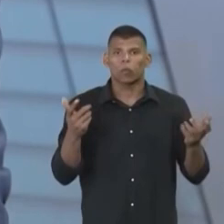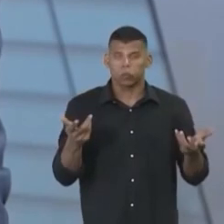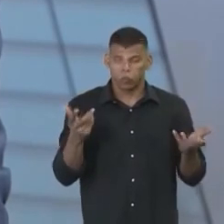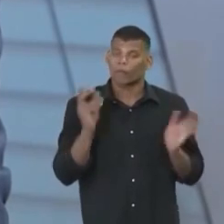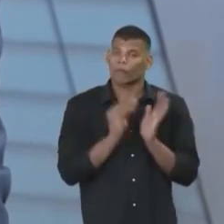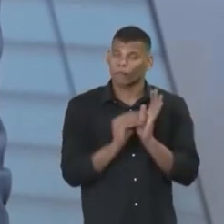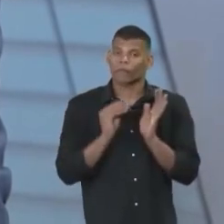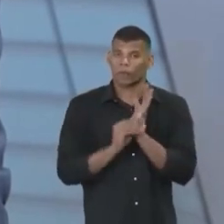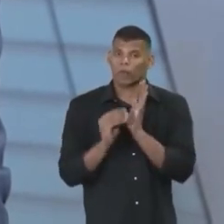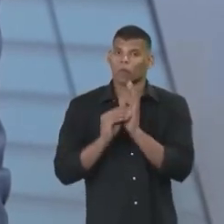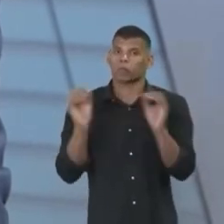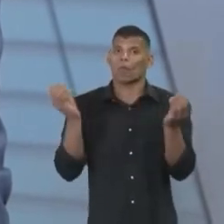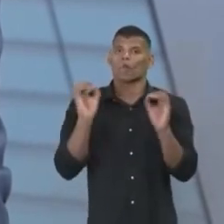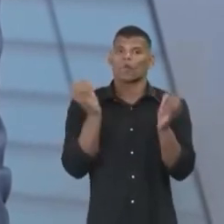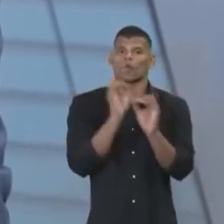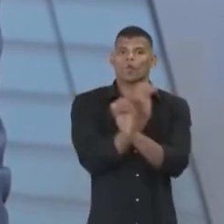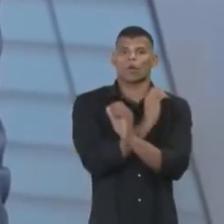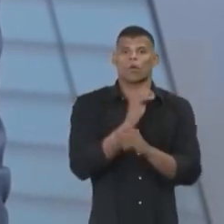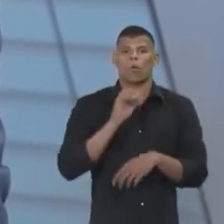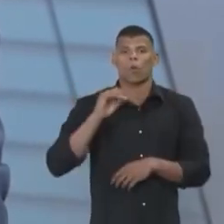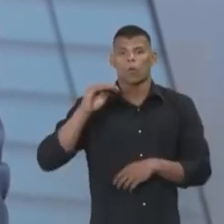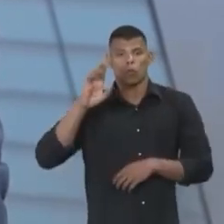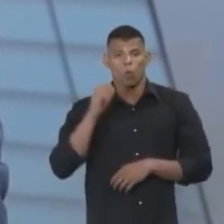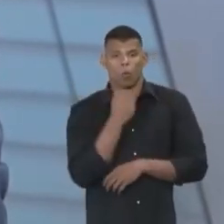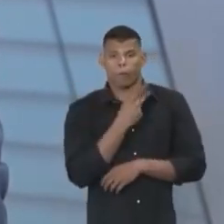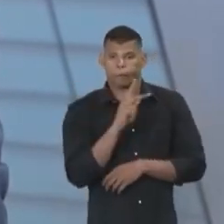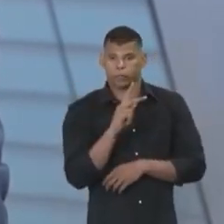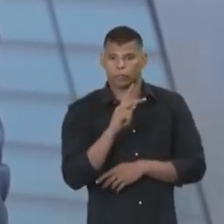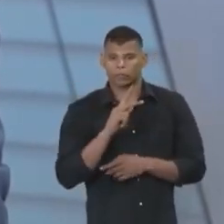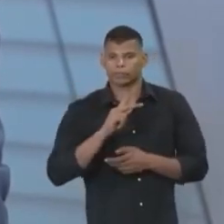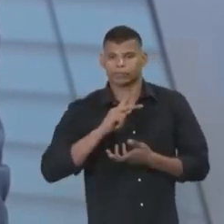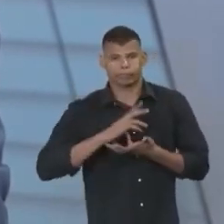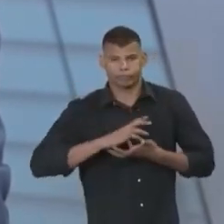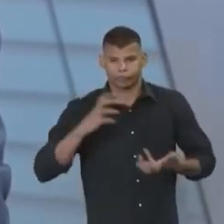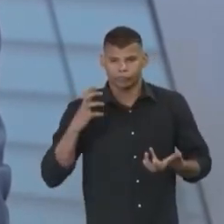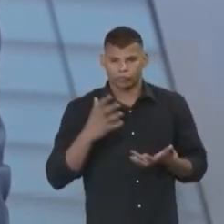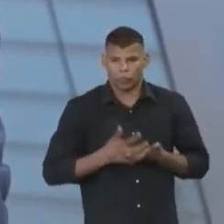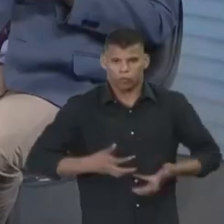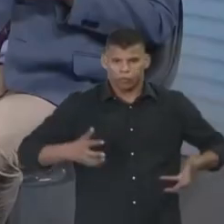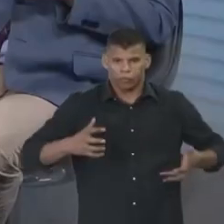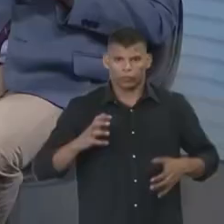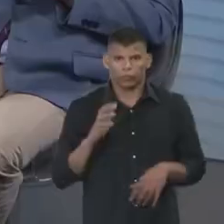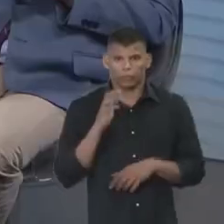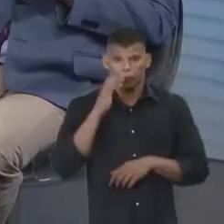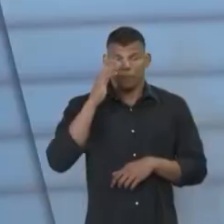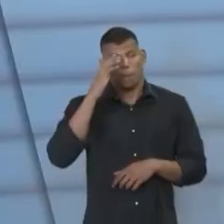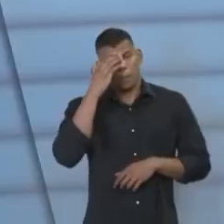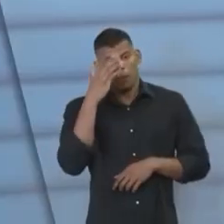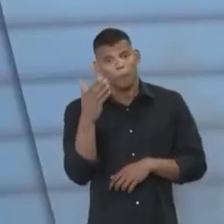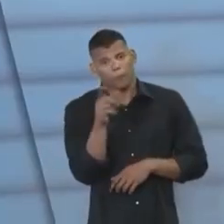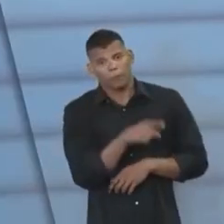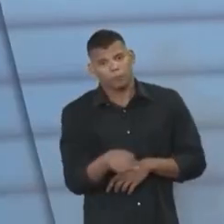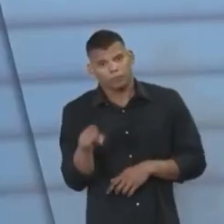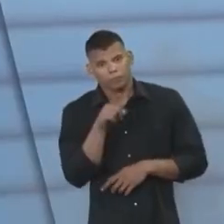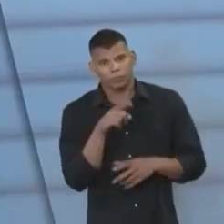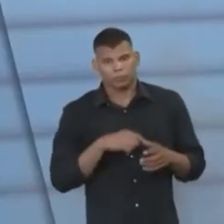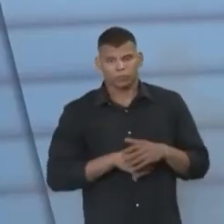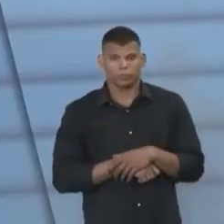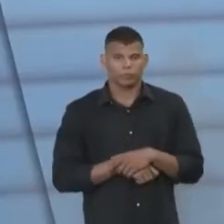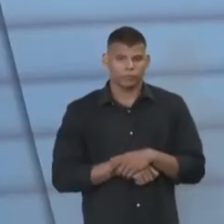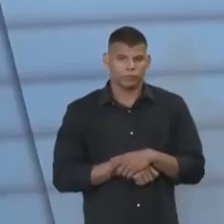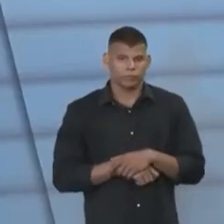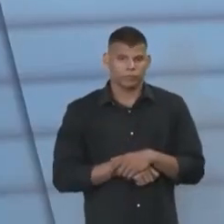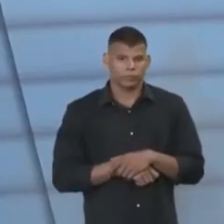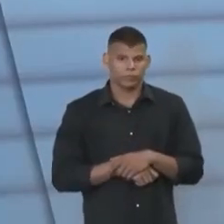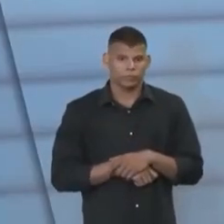A obra dela é muito vasta. Obrigado, professora, mais uma vez. Obrigada a você, Renato. Obrigada a todos e a nossa audiência. Muito